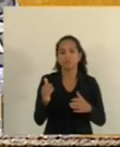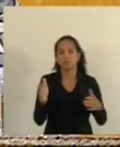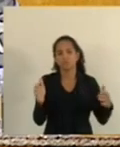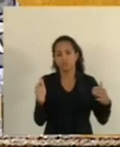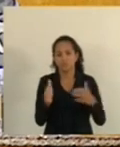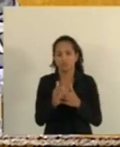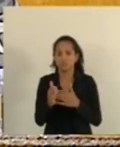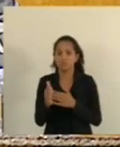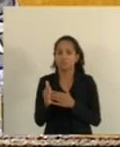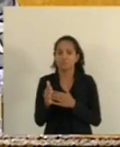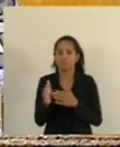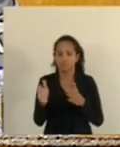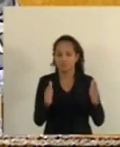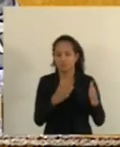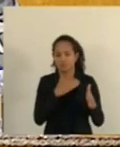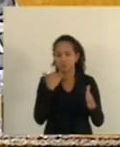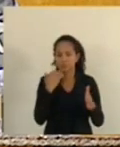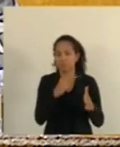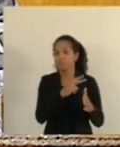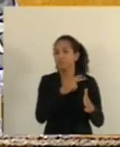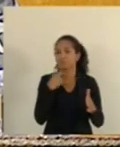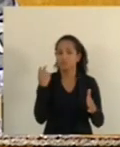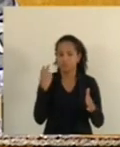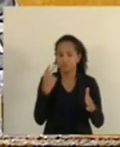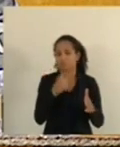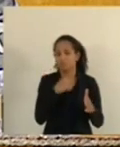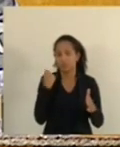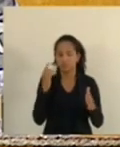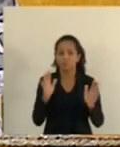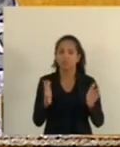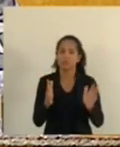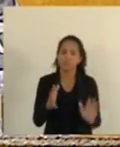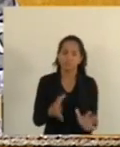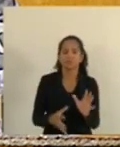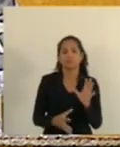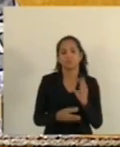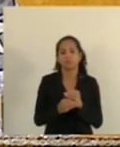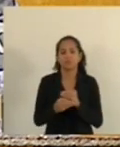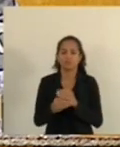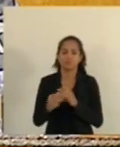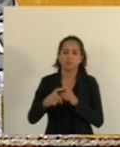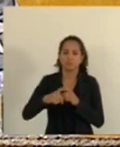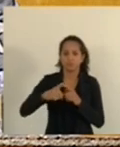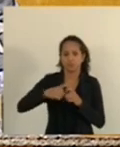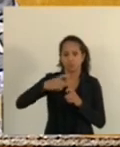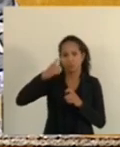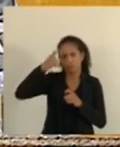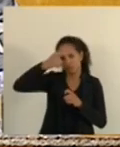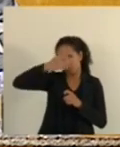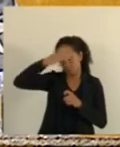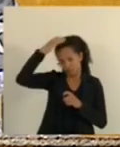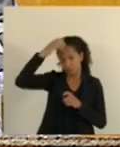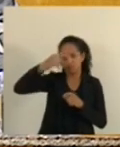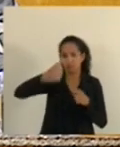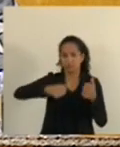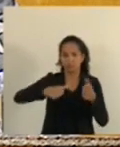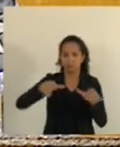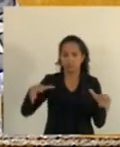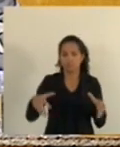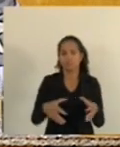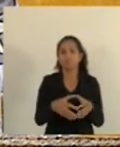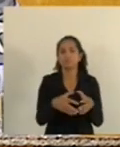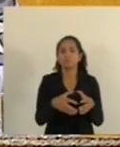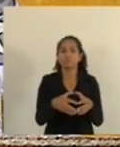Existem emendas anexadas ao projeto de autoria do deputado Dr. Hercules Para ser analisada pelas comissões